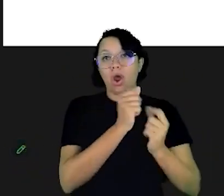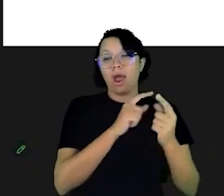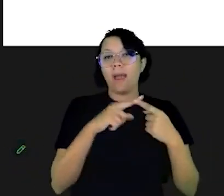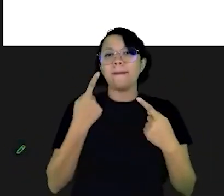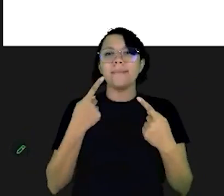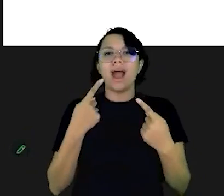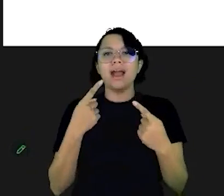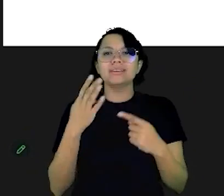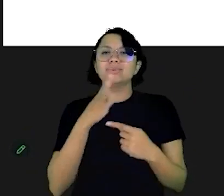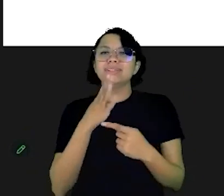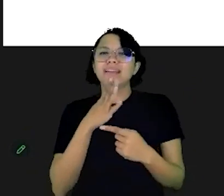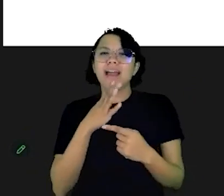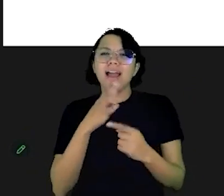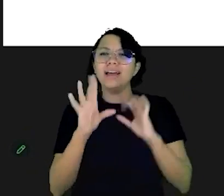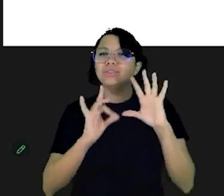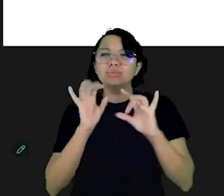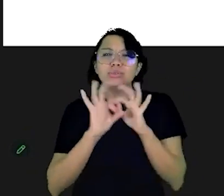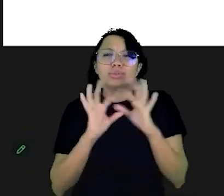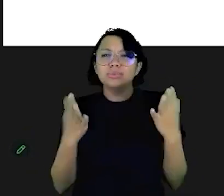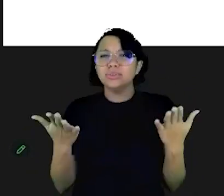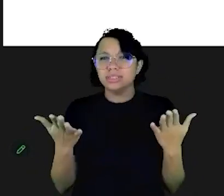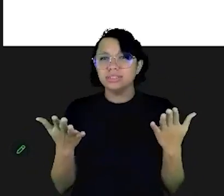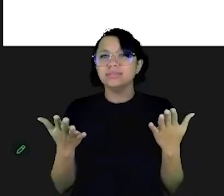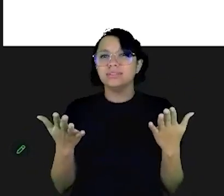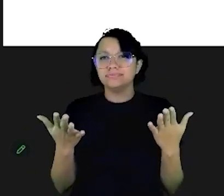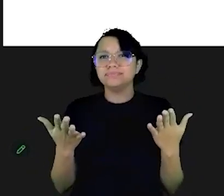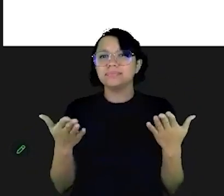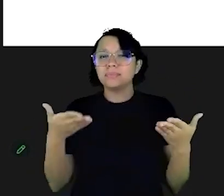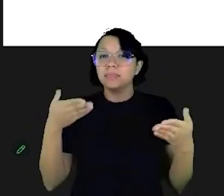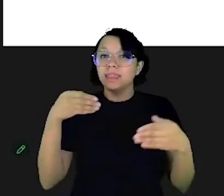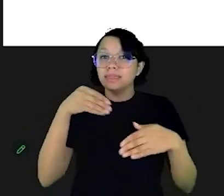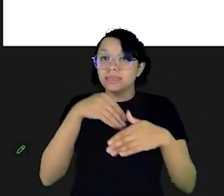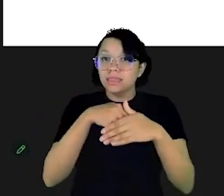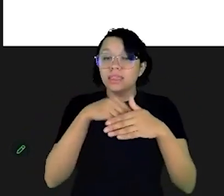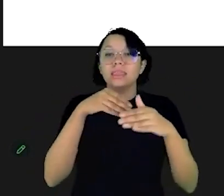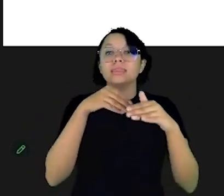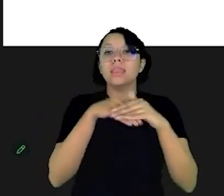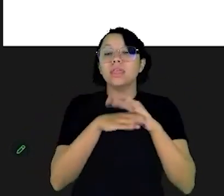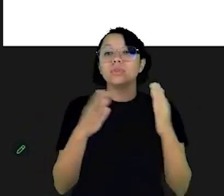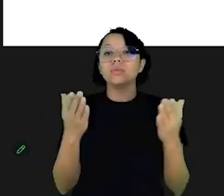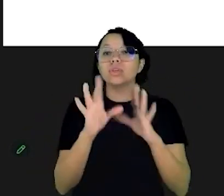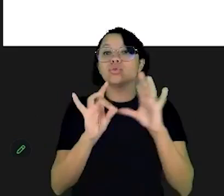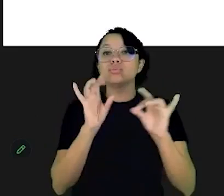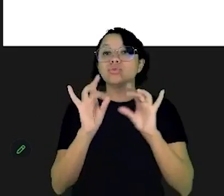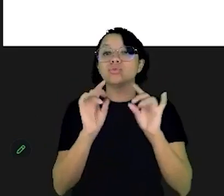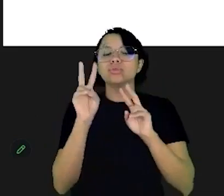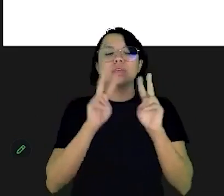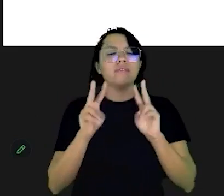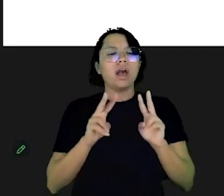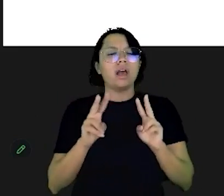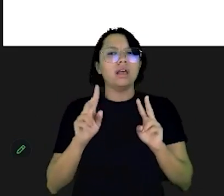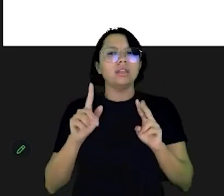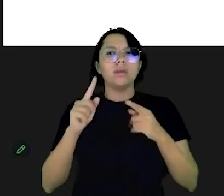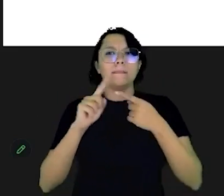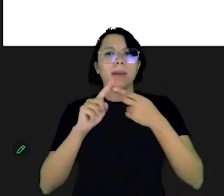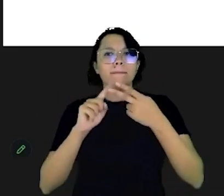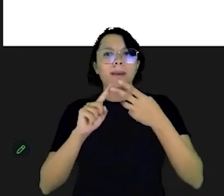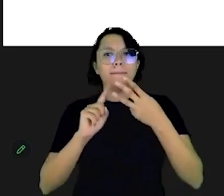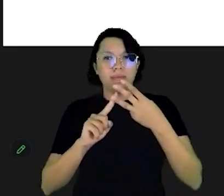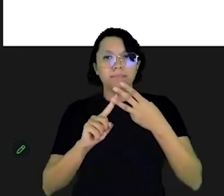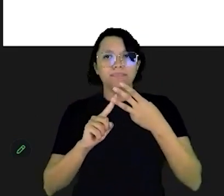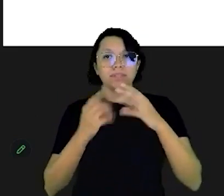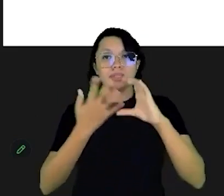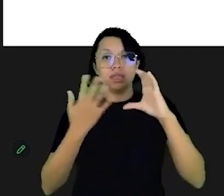necessariamente um profissional das finanças, mas pelo menos conheça as opções disponíveis e dentro dessas opções avalie